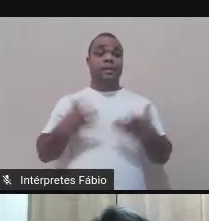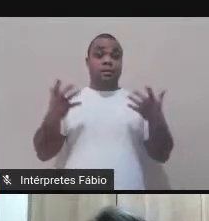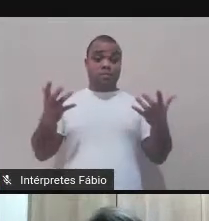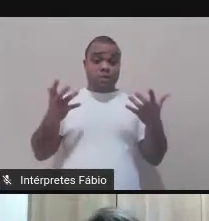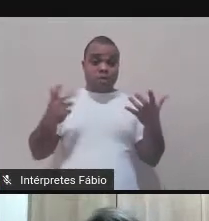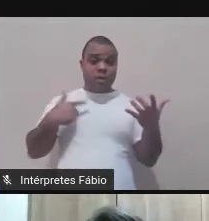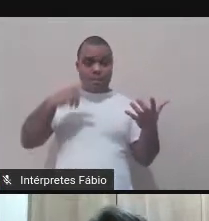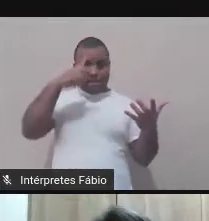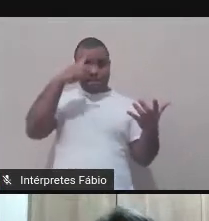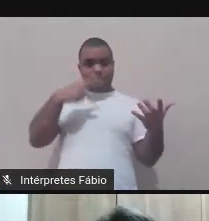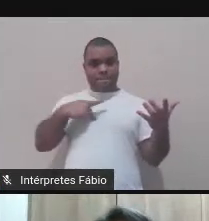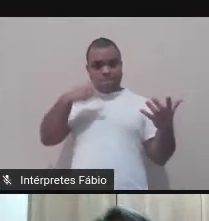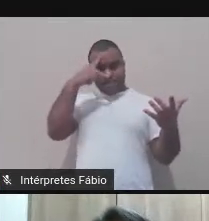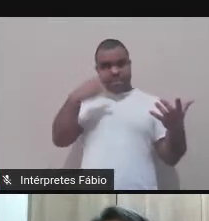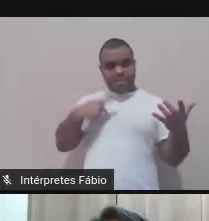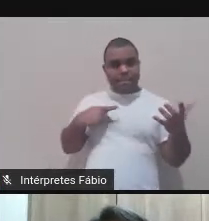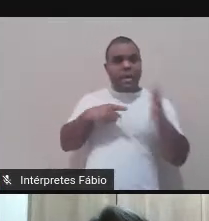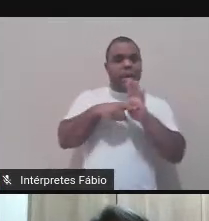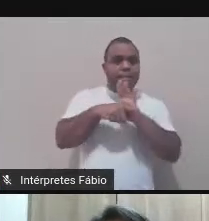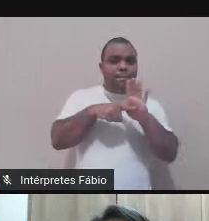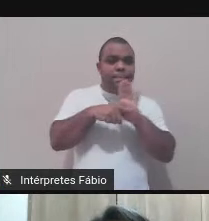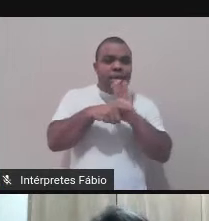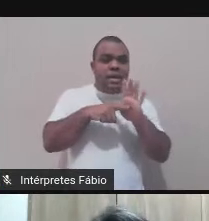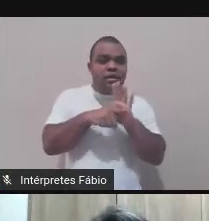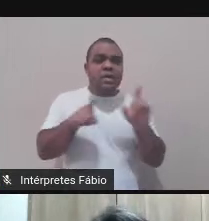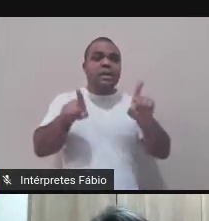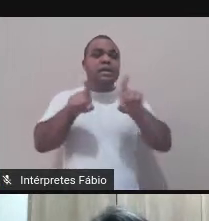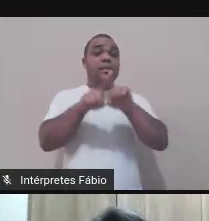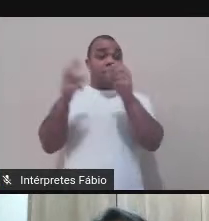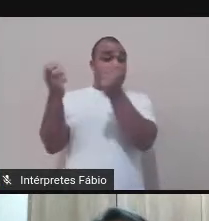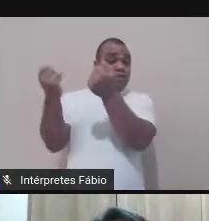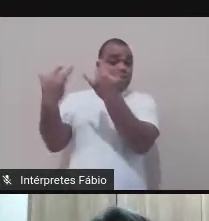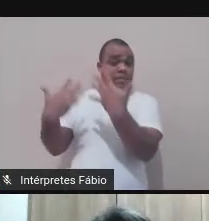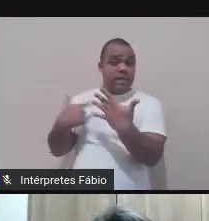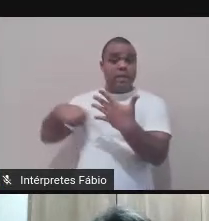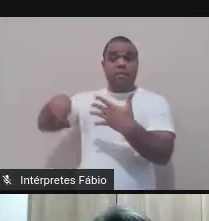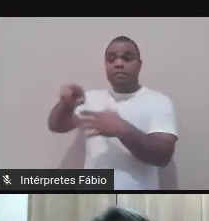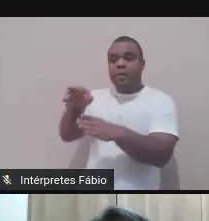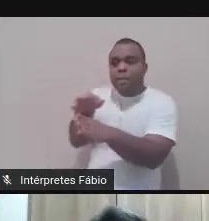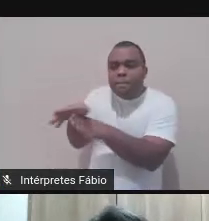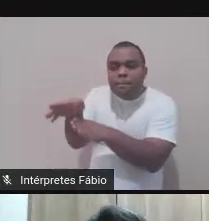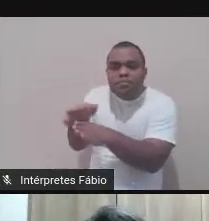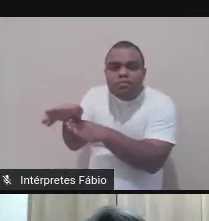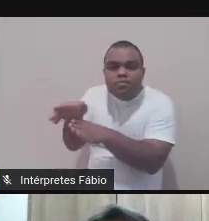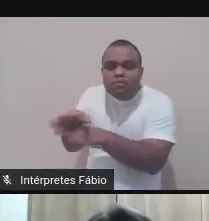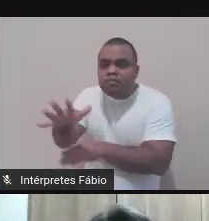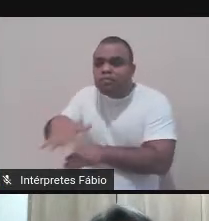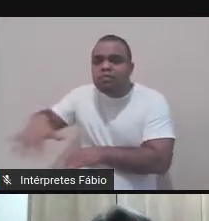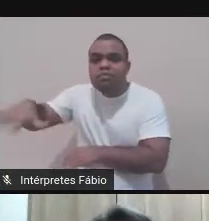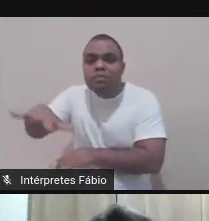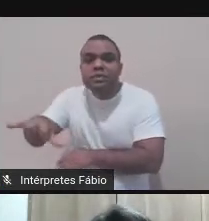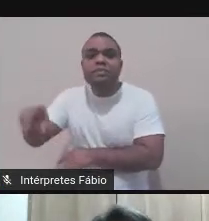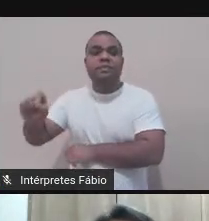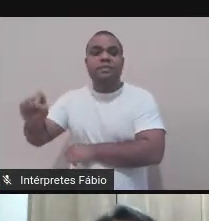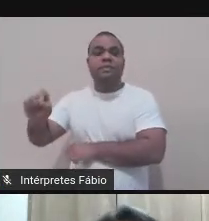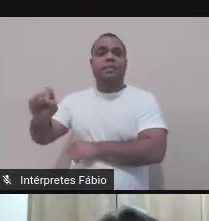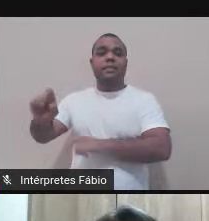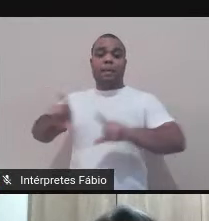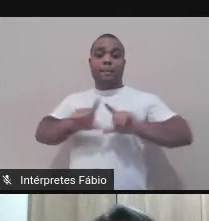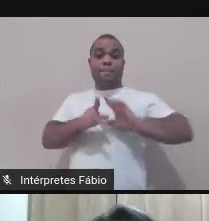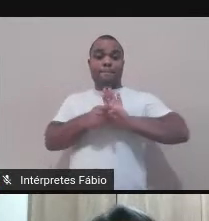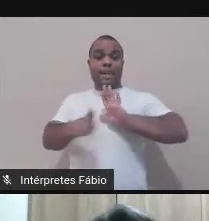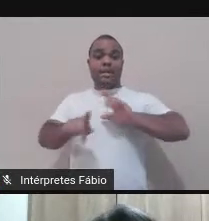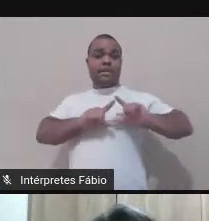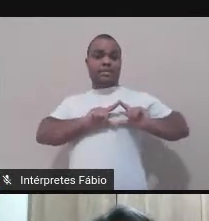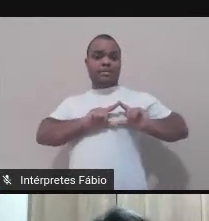e vou situar as pesquisas dos meus orientados na UFSTJ. Em seguida, aí eu e a Clara vamos conversar, né, sobre as